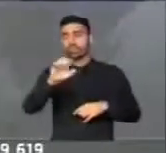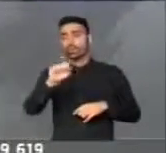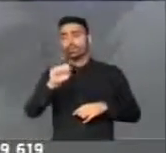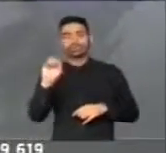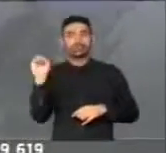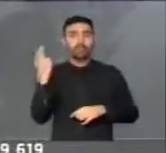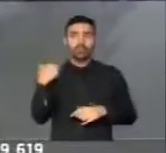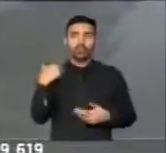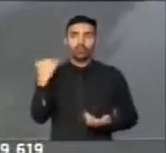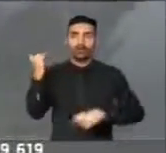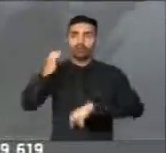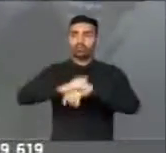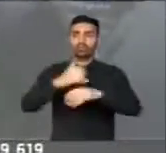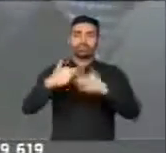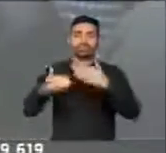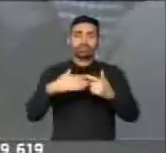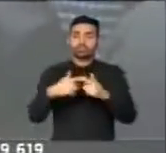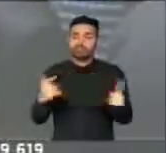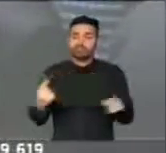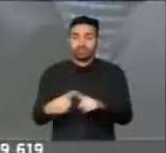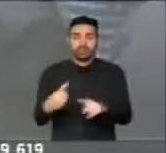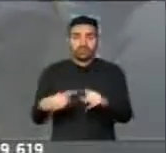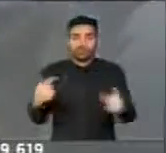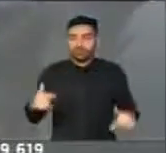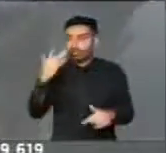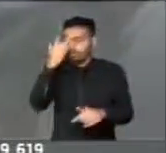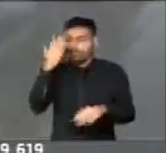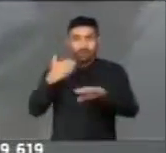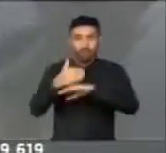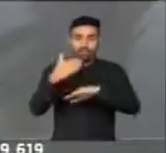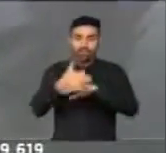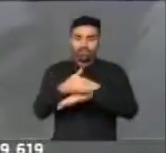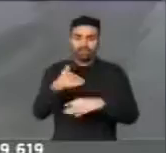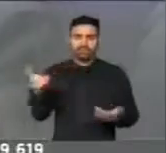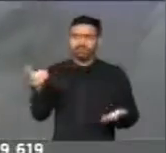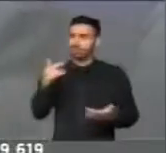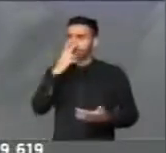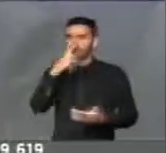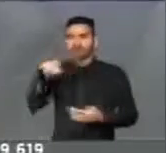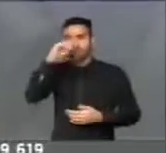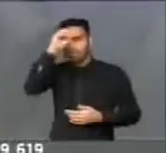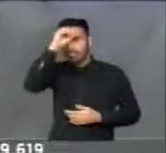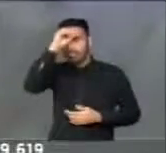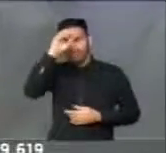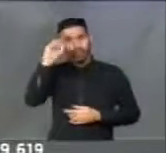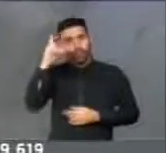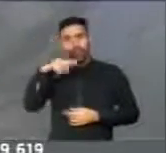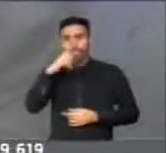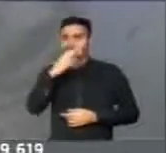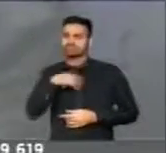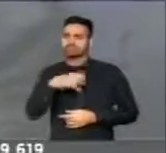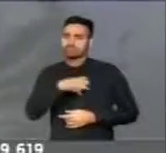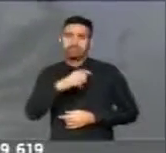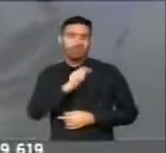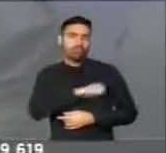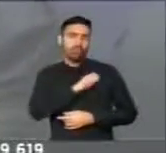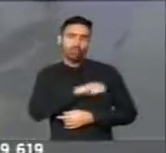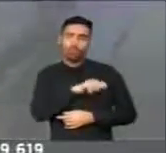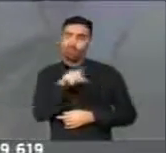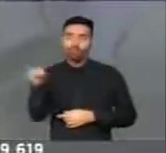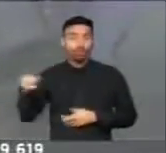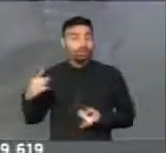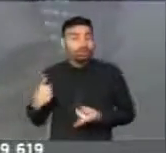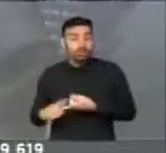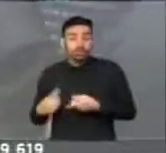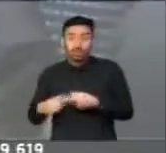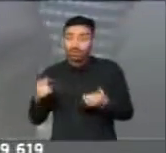regional qualquer, porque não tem passageiro. Isso aqui é uma ingenuidade? Ou será má fé? Porque, na verdade, isso aqui